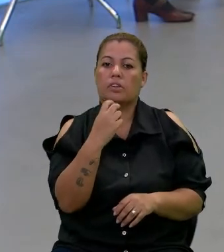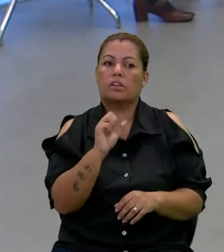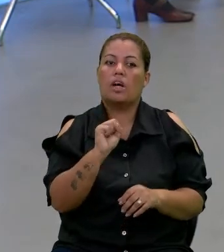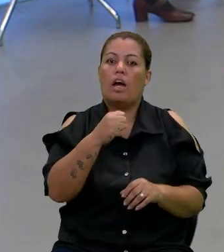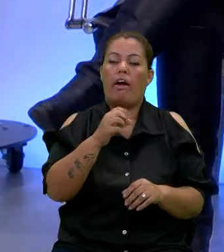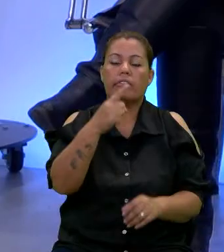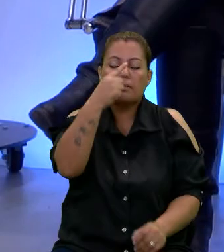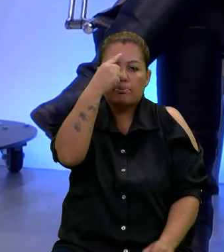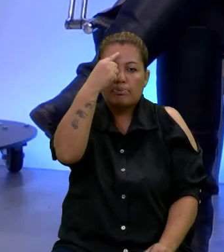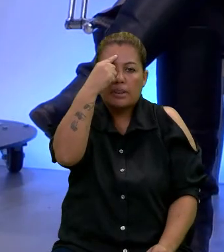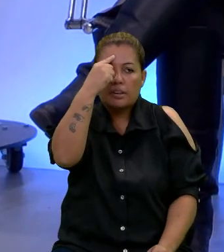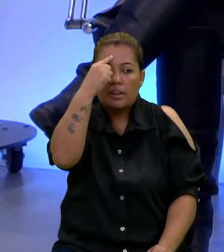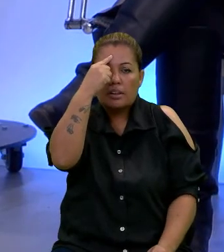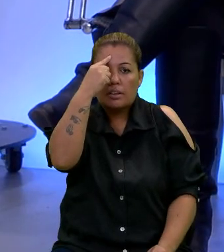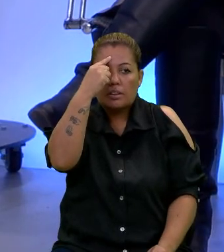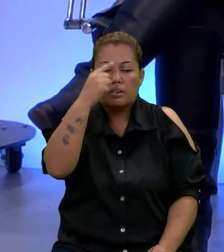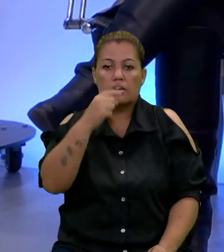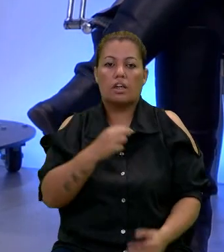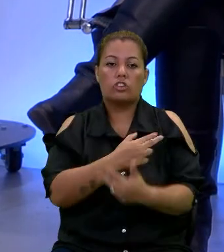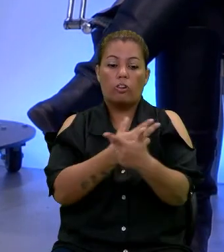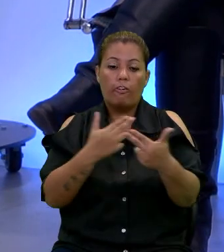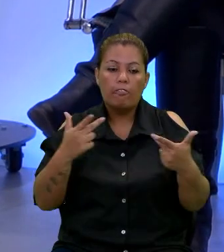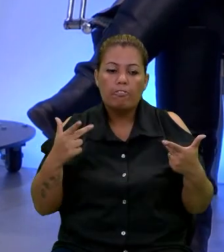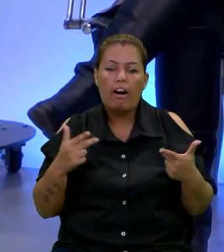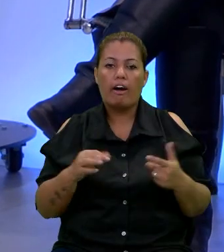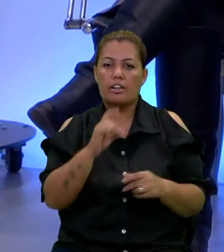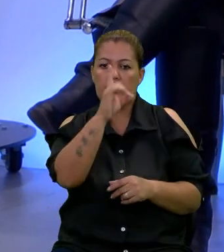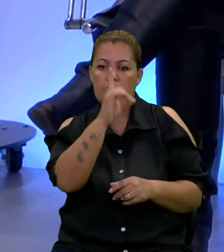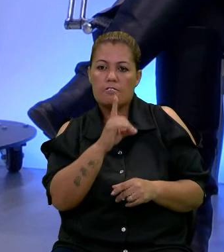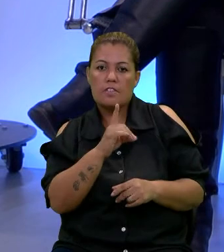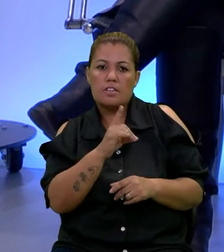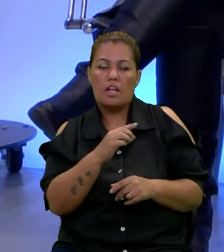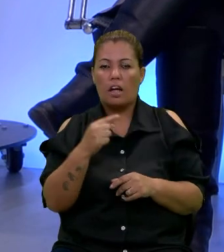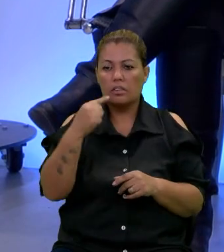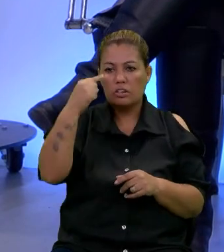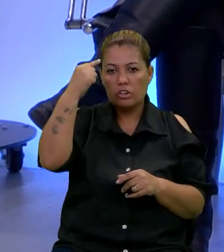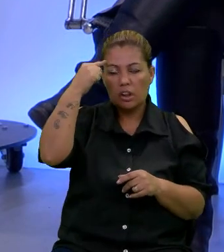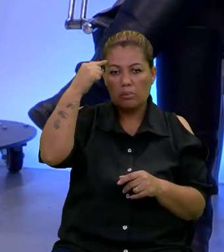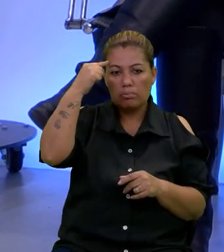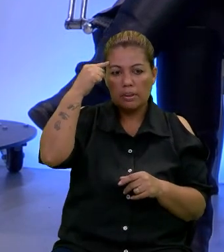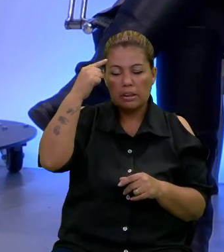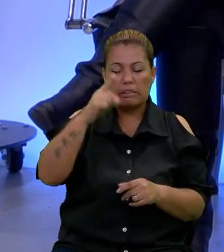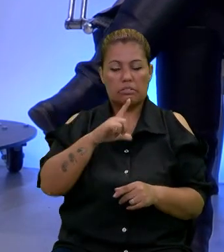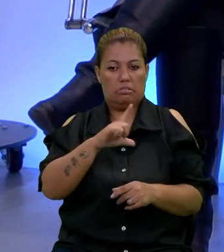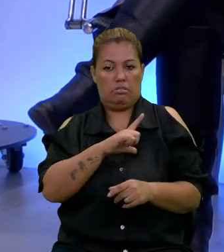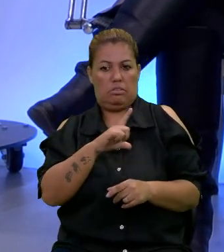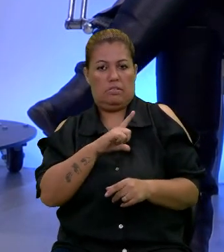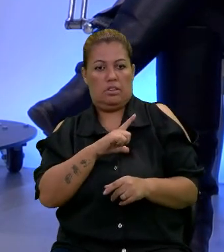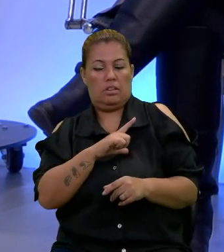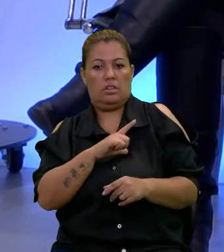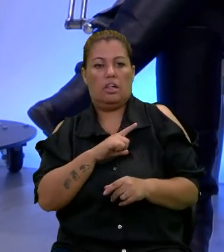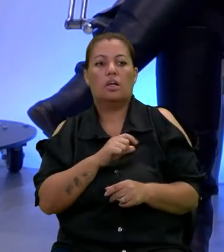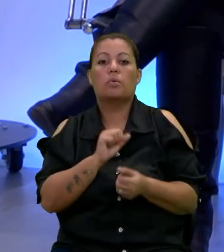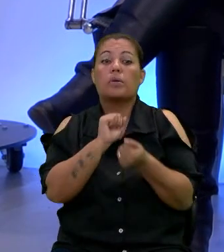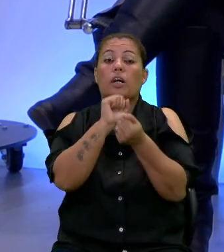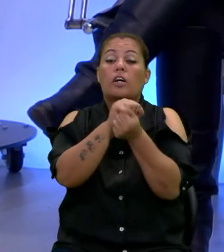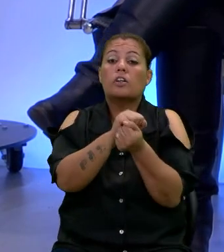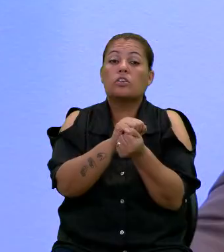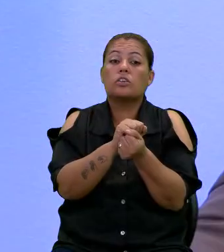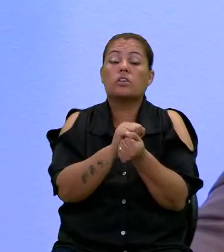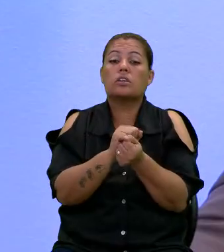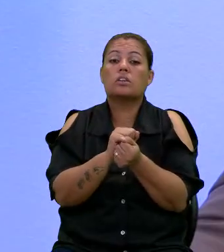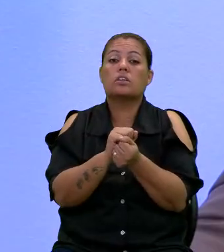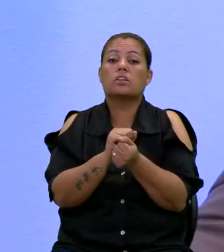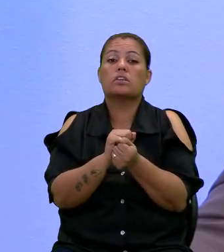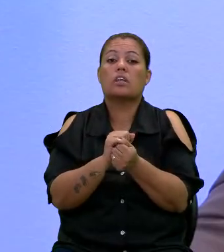essa mentalidade, e, óbvio, a múltipla deficiência, é essa mentalidade que vai se ter para que esteja